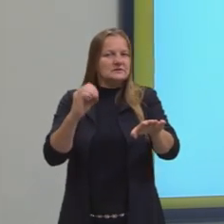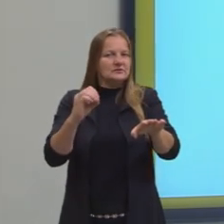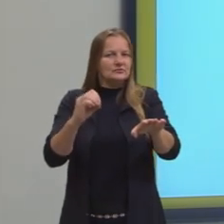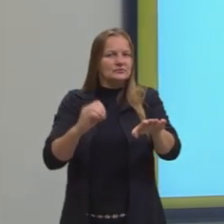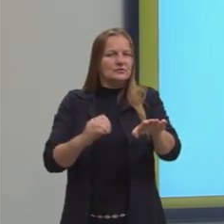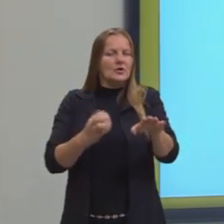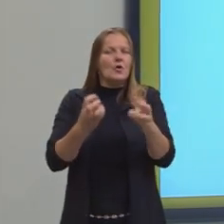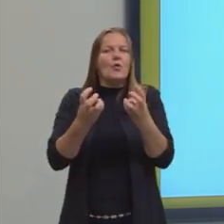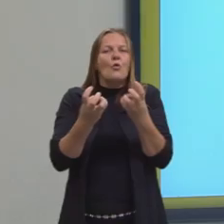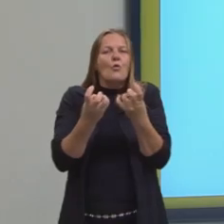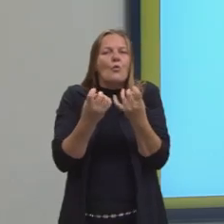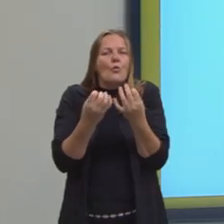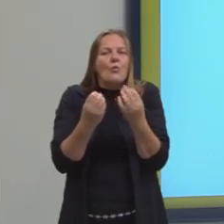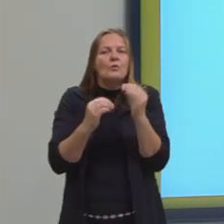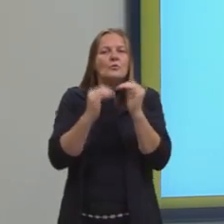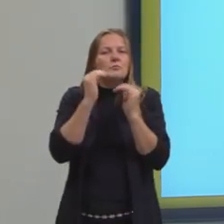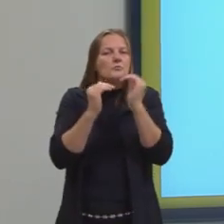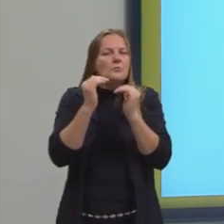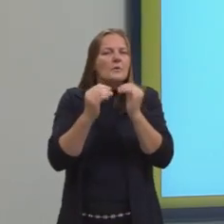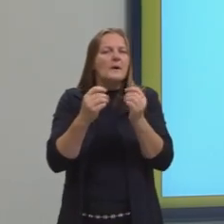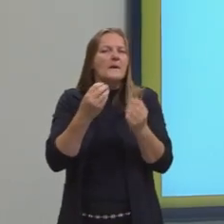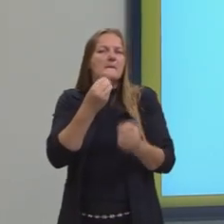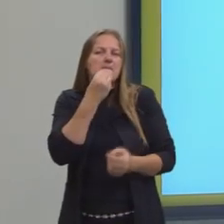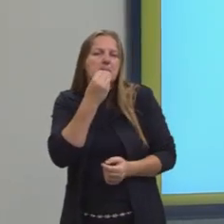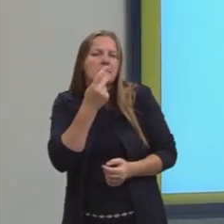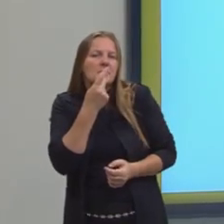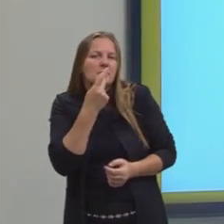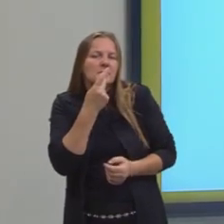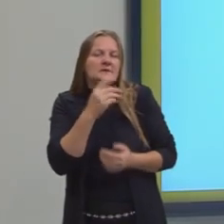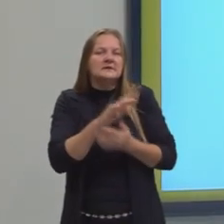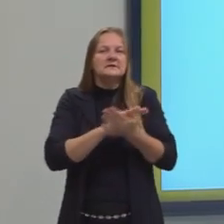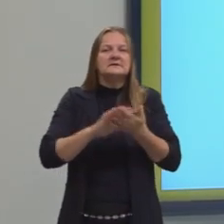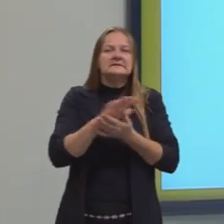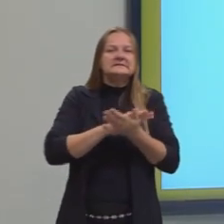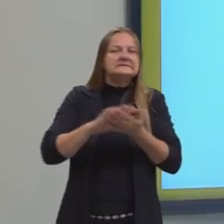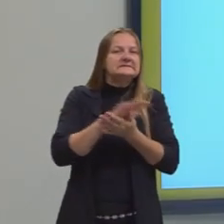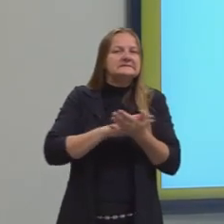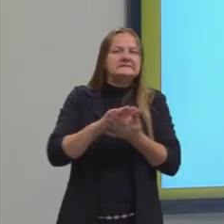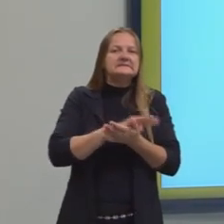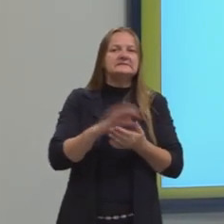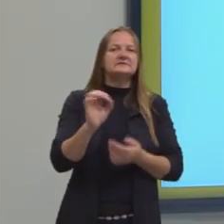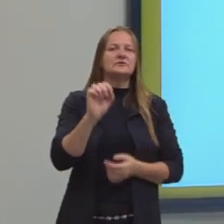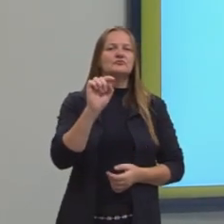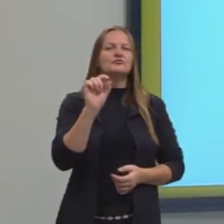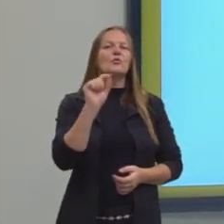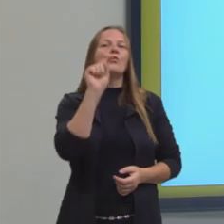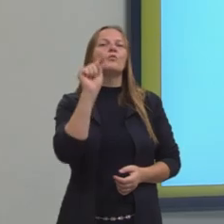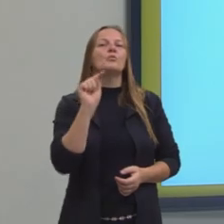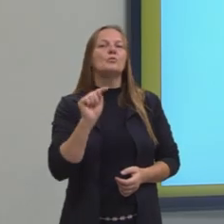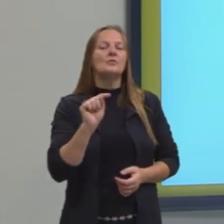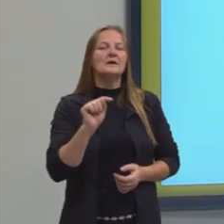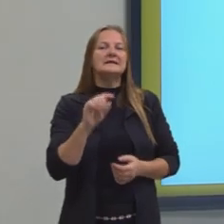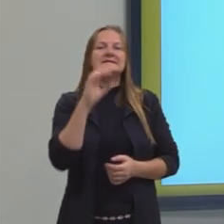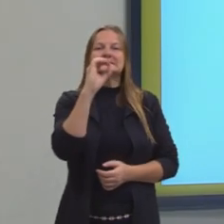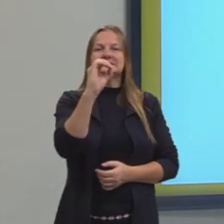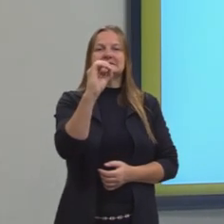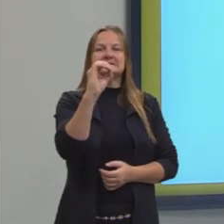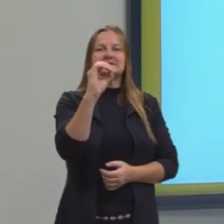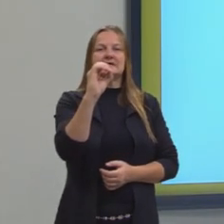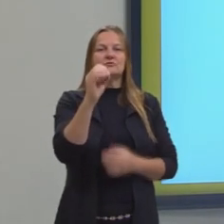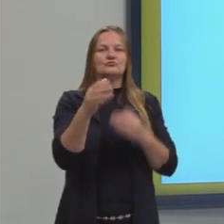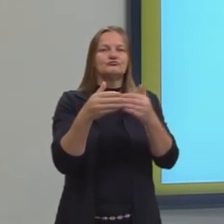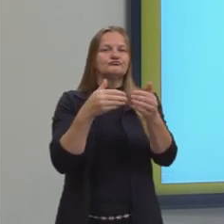A probabilidade de o participante não ganhar qualquer prêmio é igual a qualquer